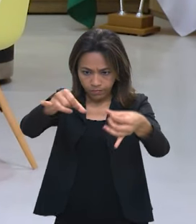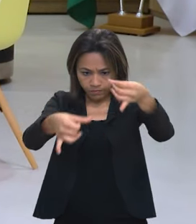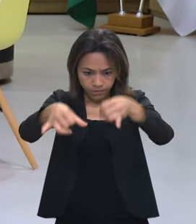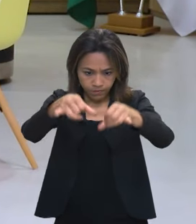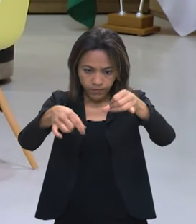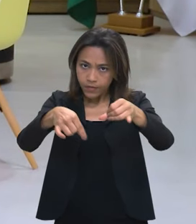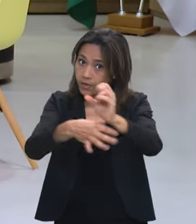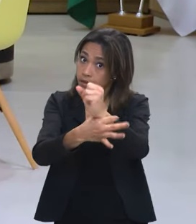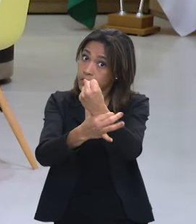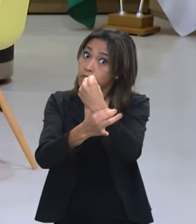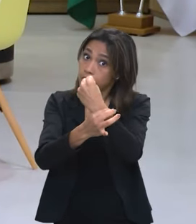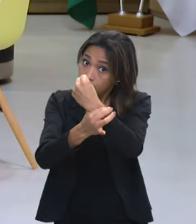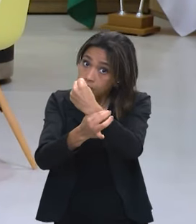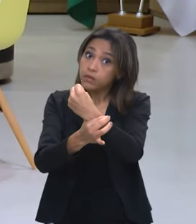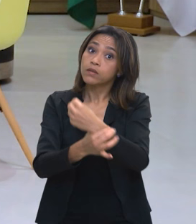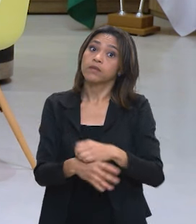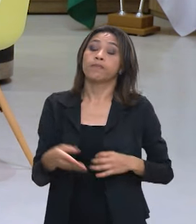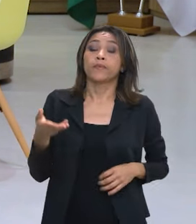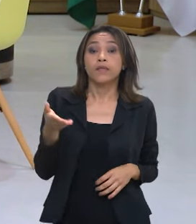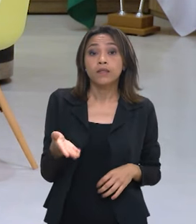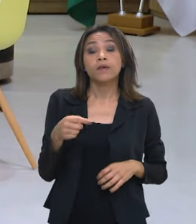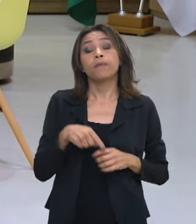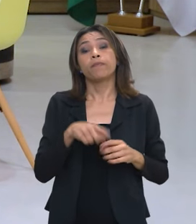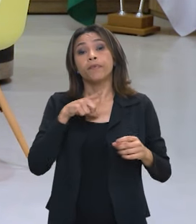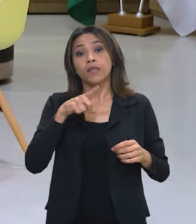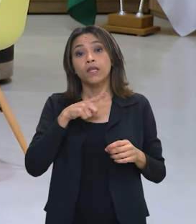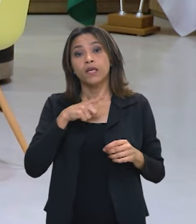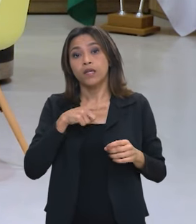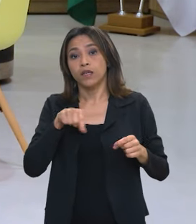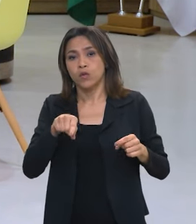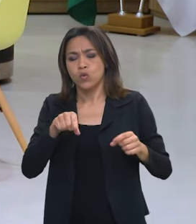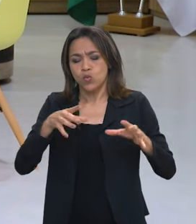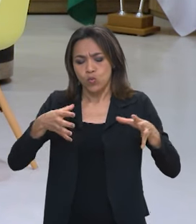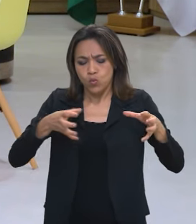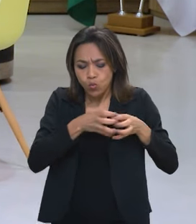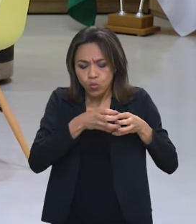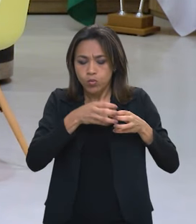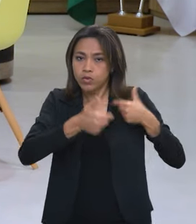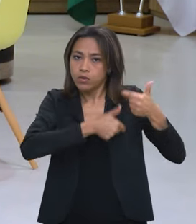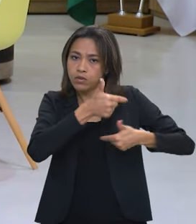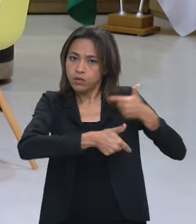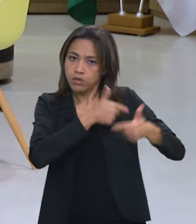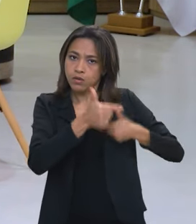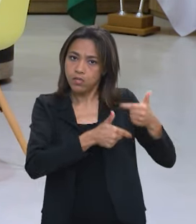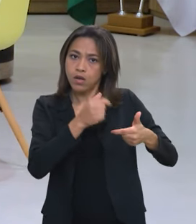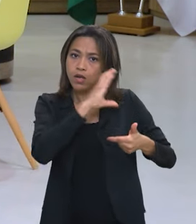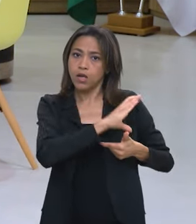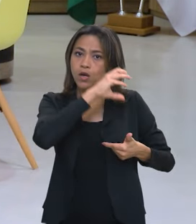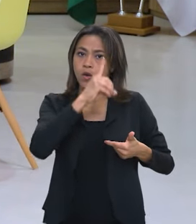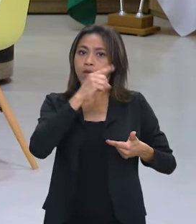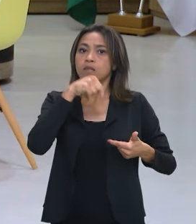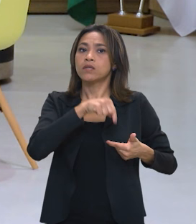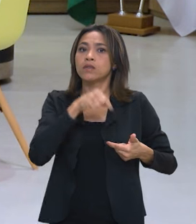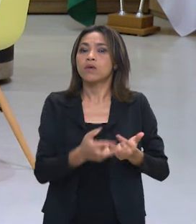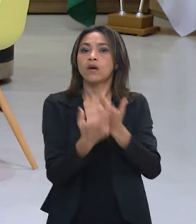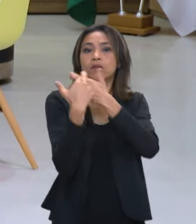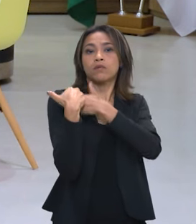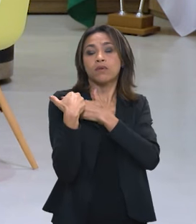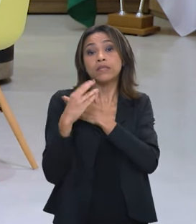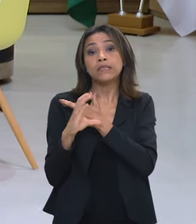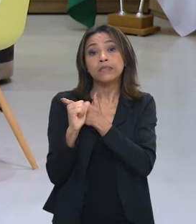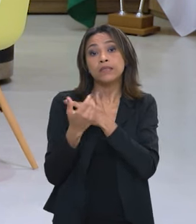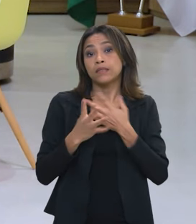seguras o NB4 ele é um trabalho conjunto cuja coordenação é do